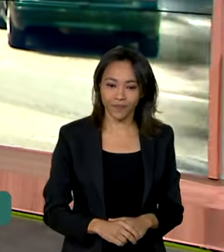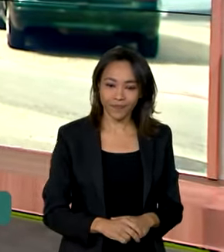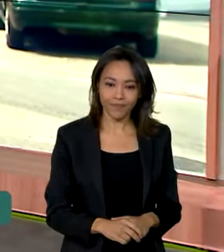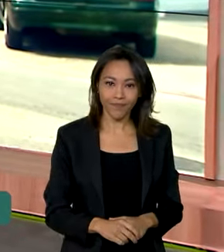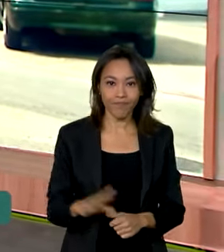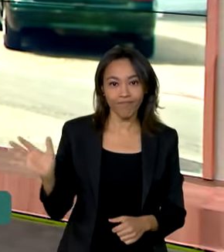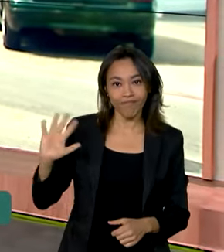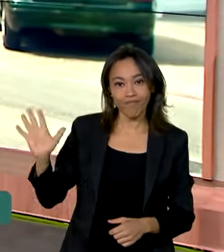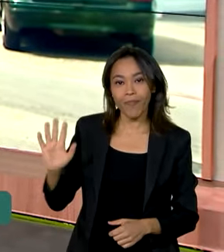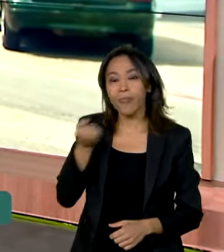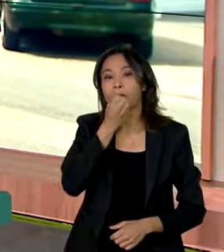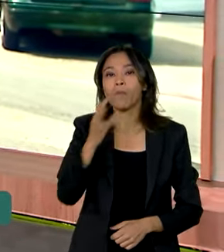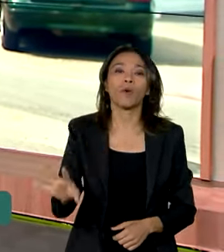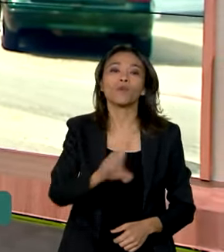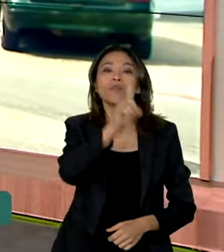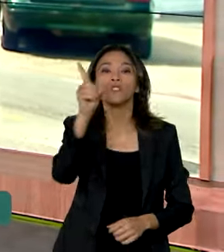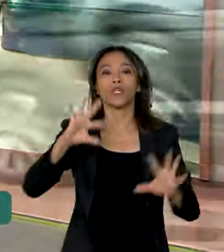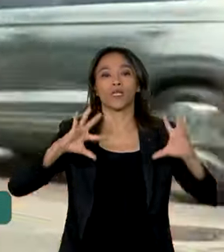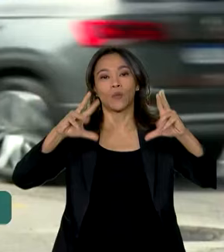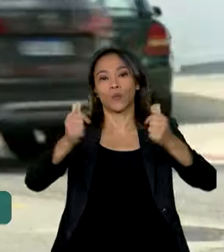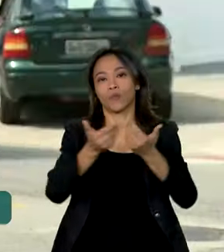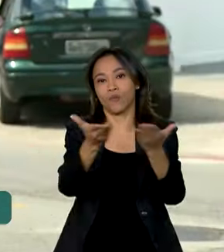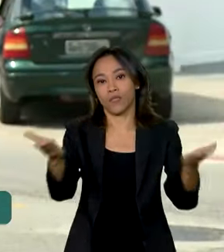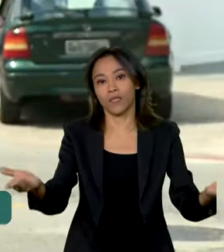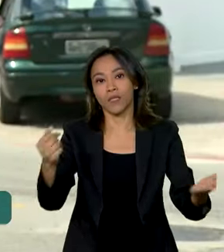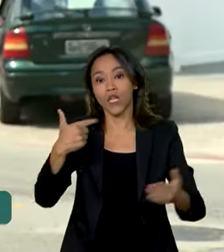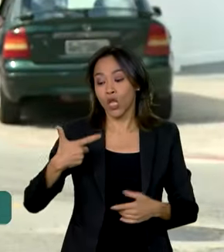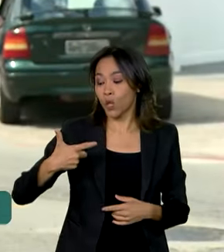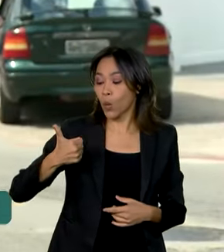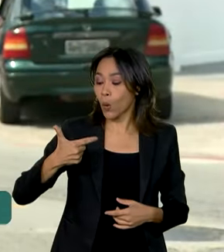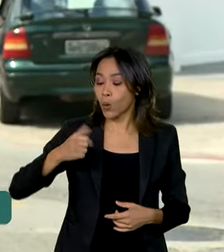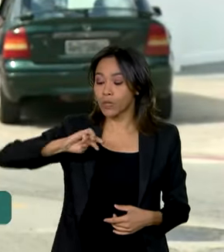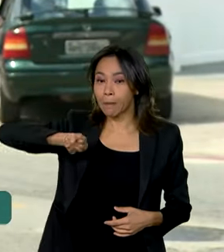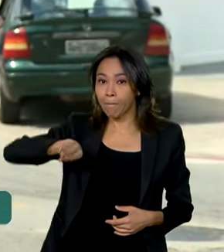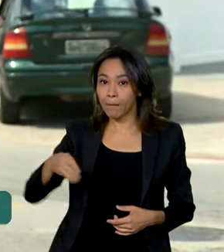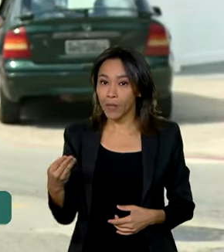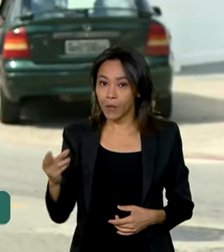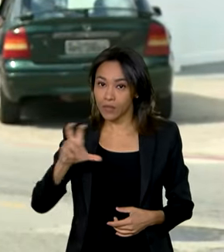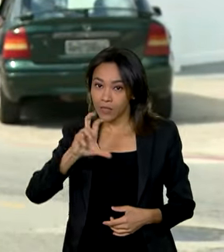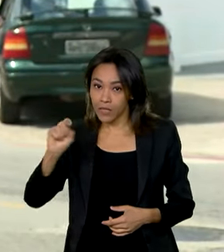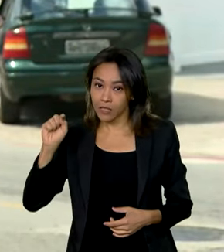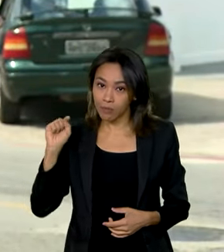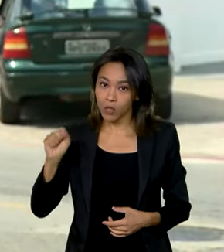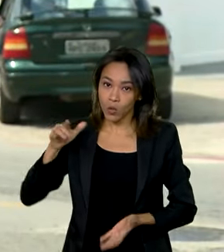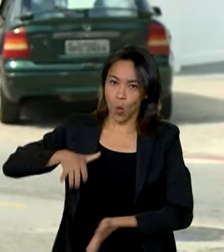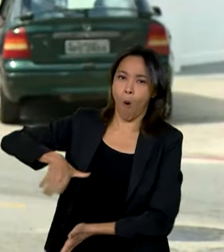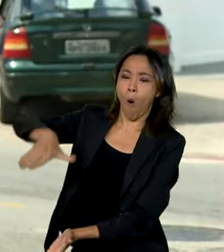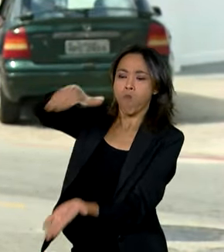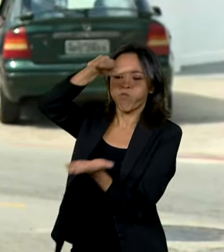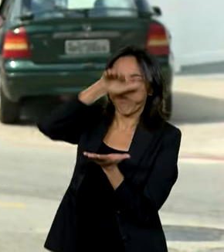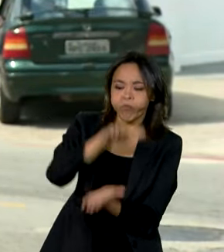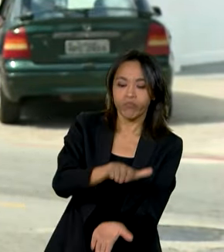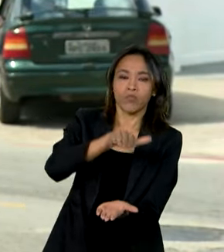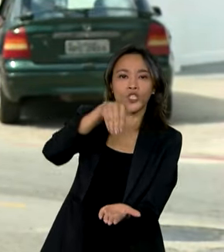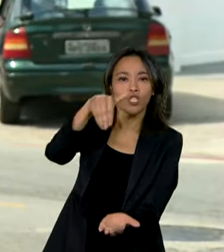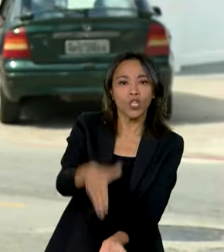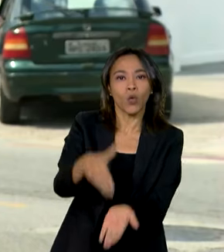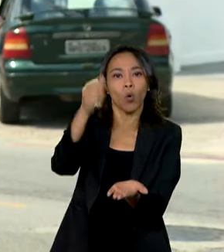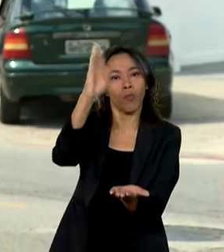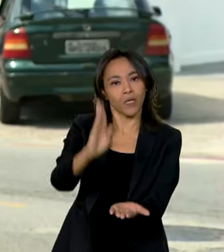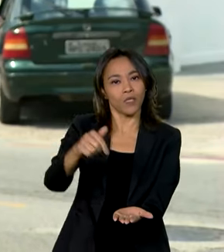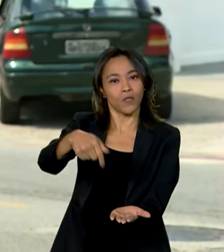Oi, Vanessa. Bom dia a você, bom dia a todos. São 12 milhões e meio de doses que chegaram ontem ao Brasil. São doses